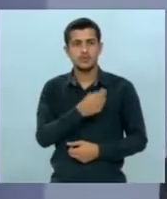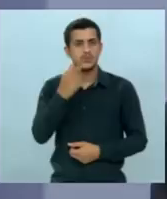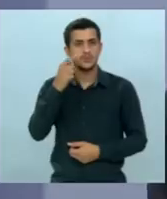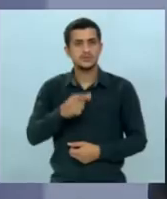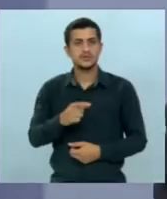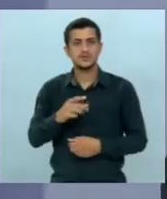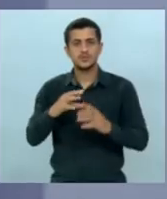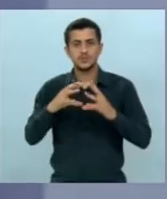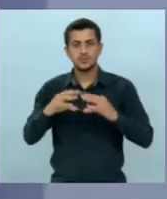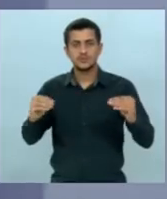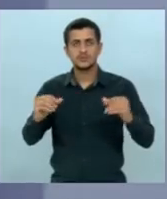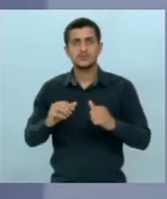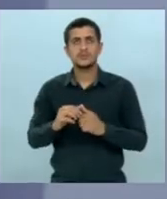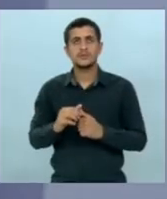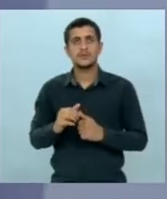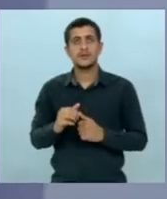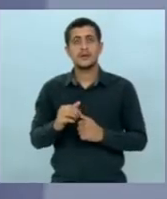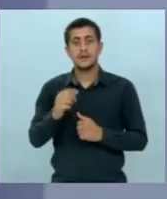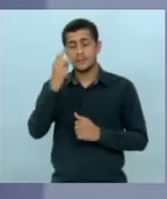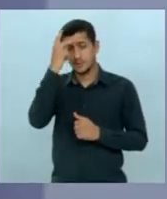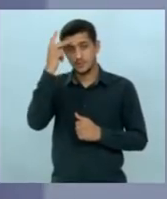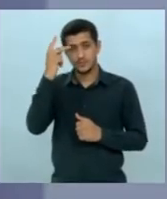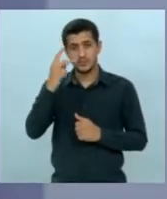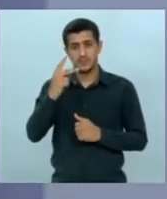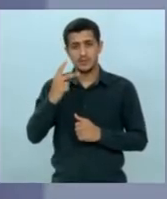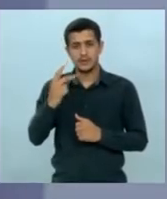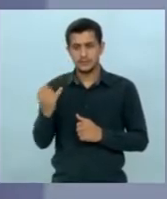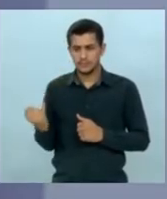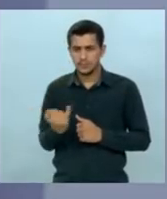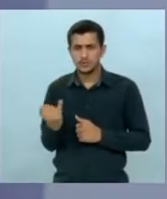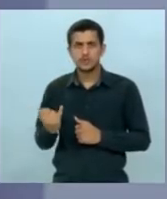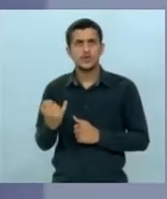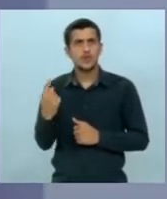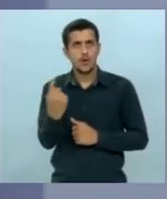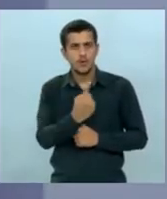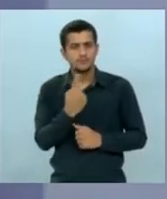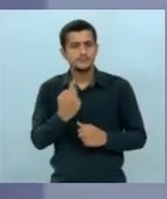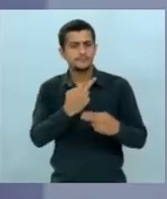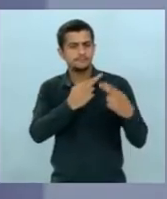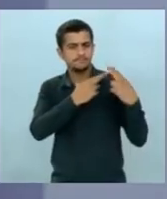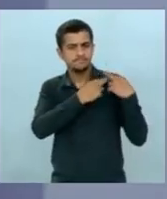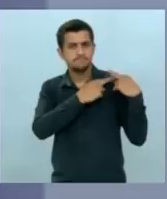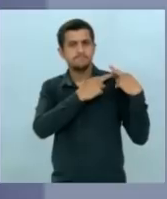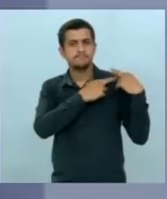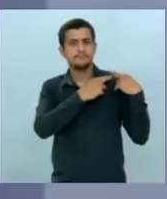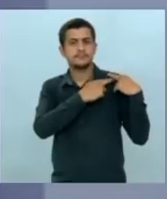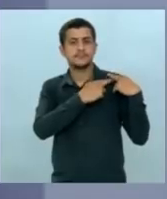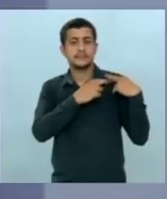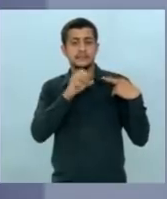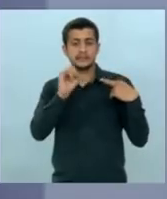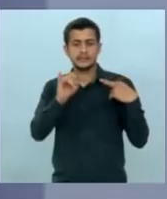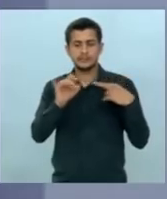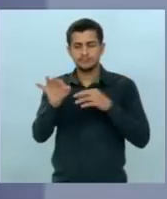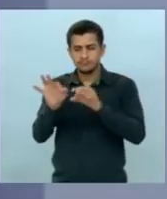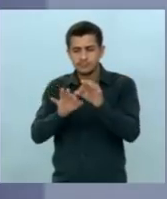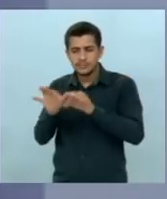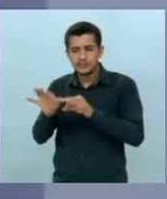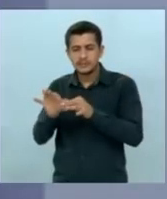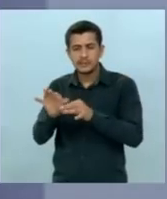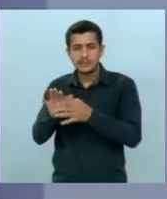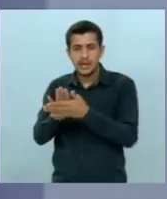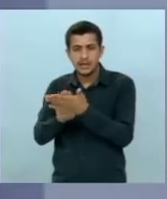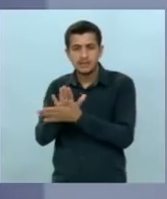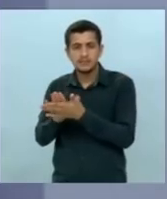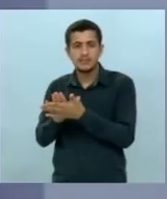dizer para você que na questão tributária nós fomos muito responsáveis se nós não tivéssemos feito o que nós fizemos talvez Mato Grosso do